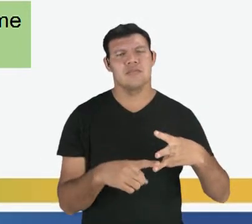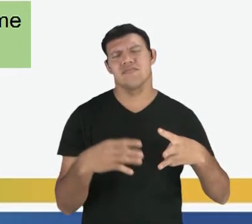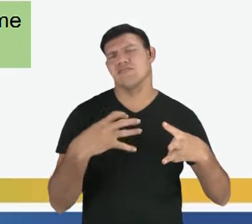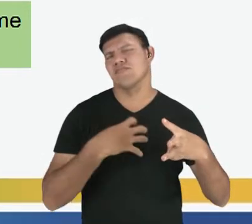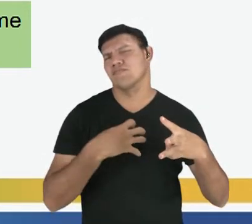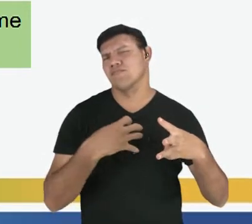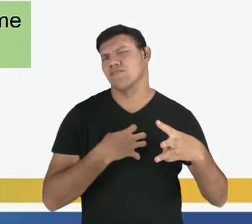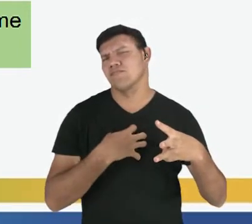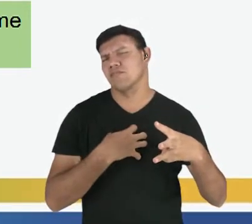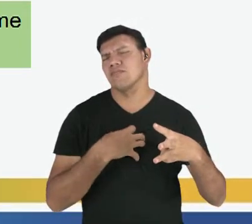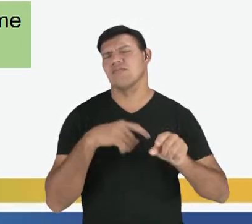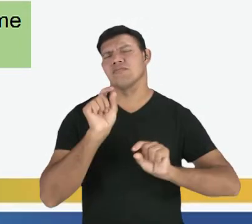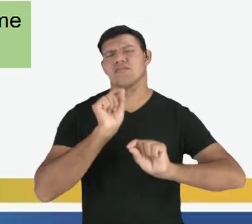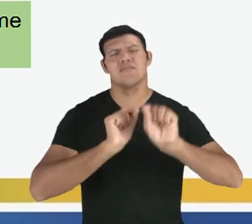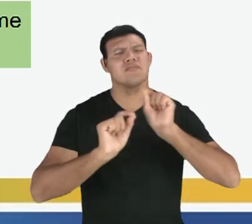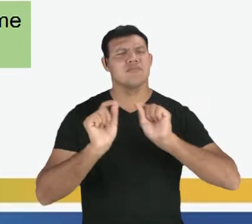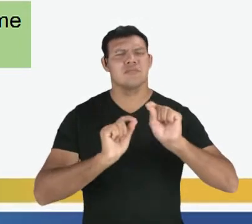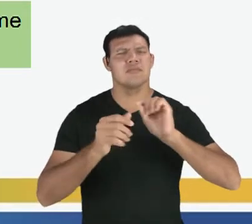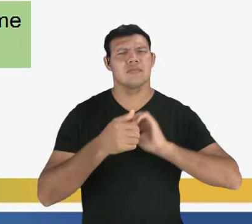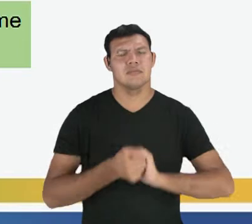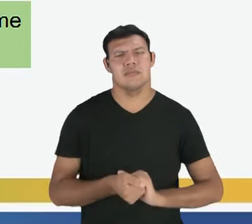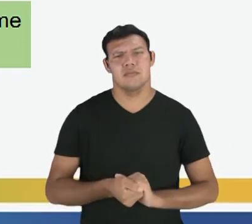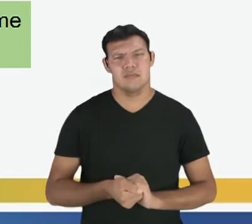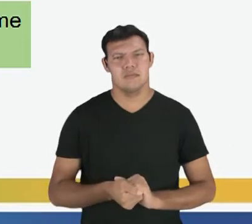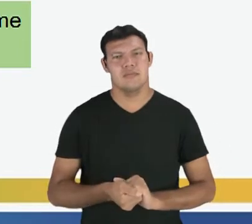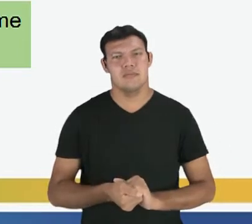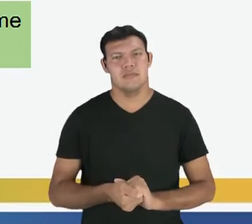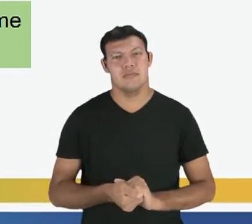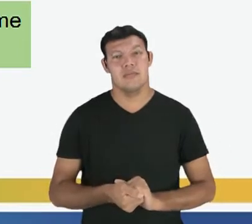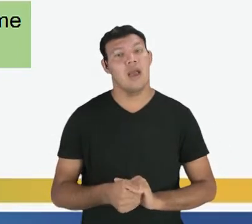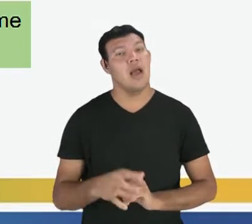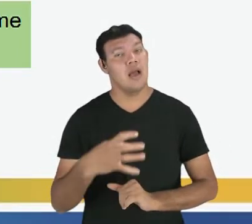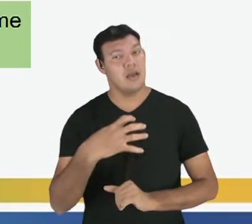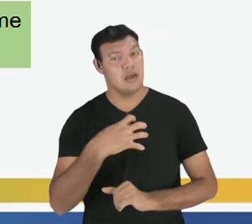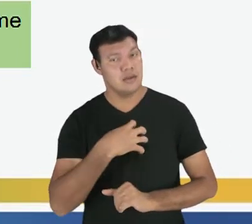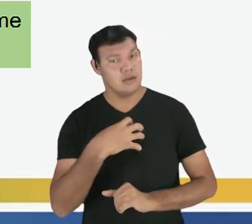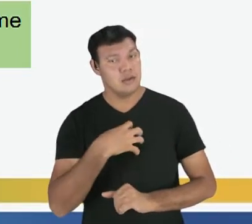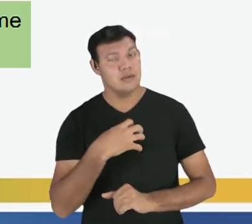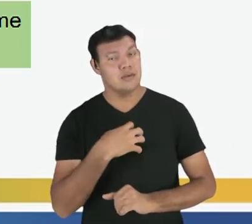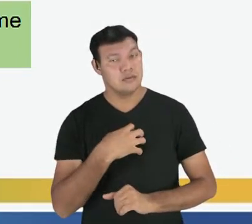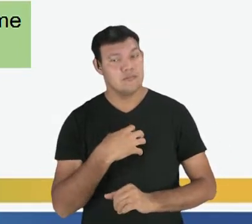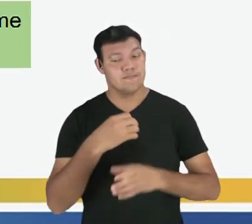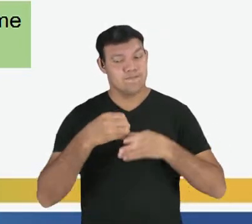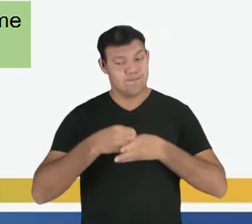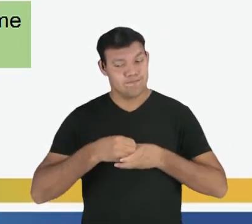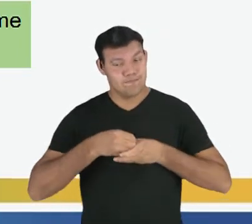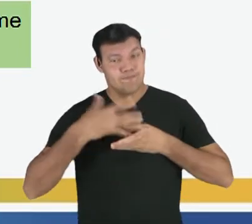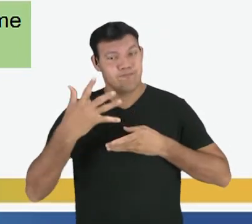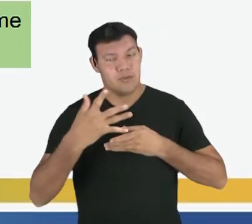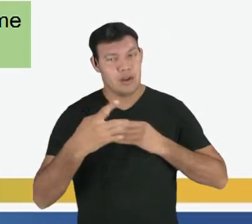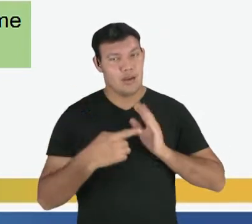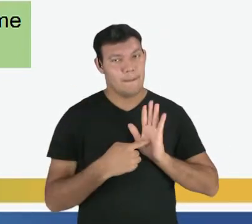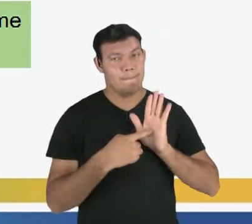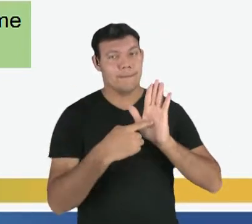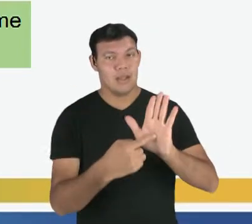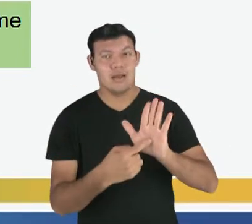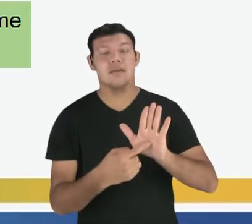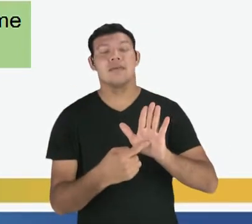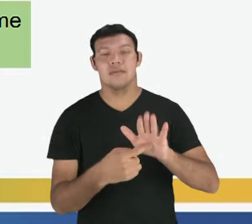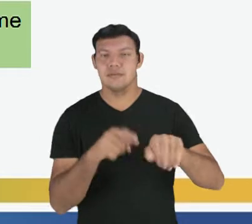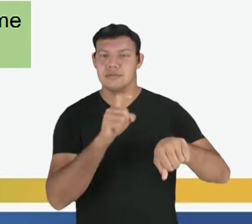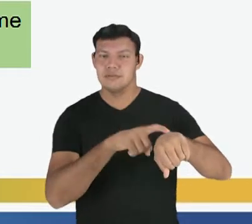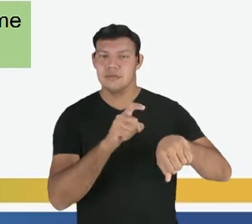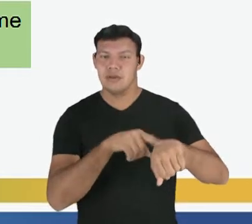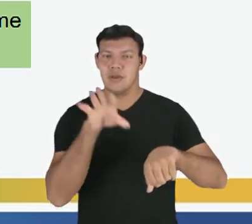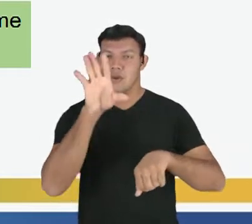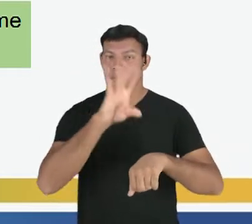que que é o modo verbal? O modo do verbo? São as atitudes expressas no momento da fala